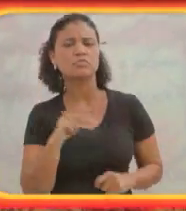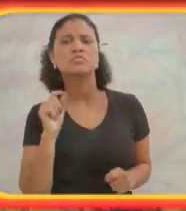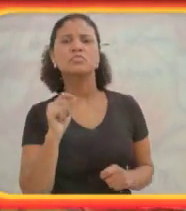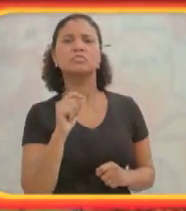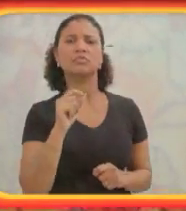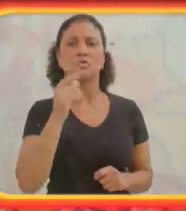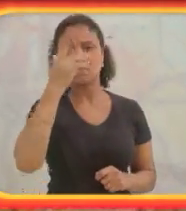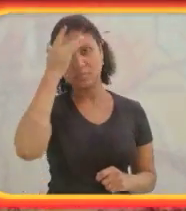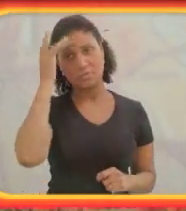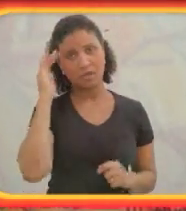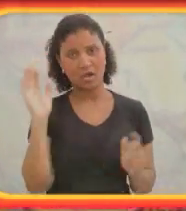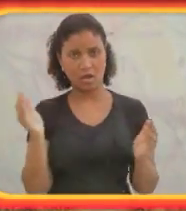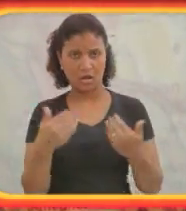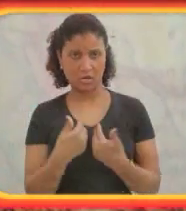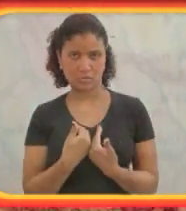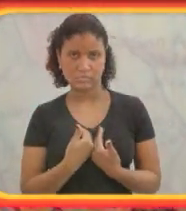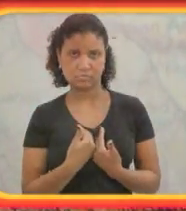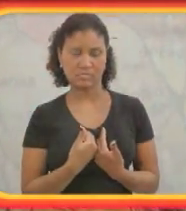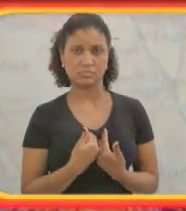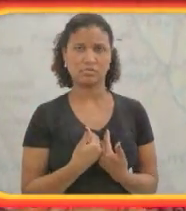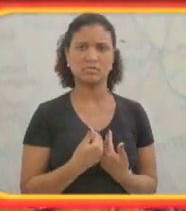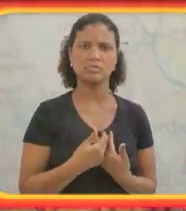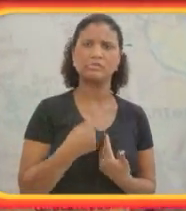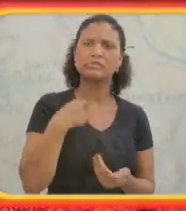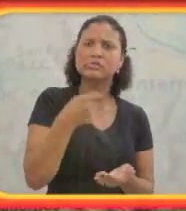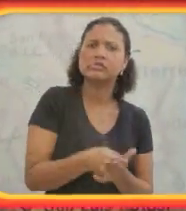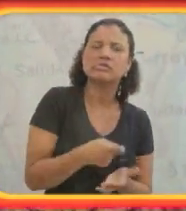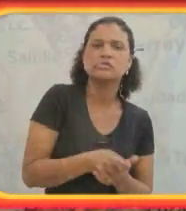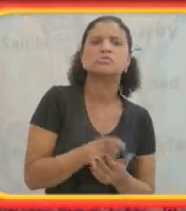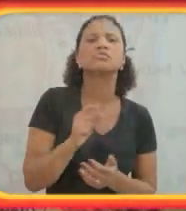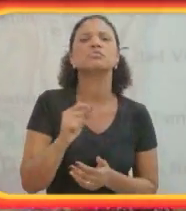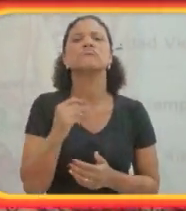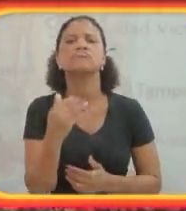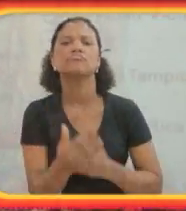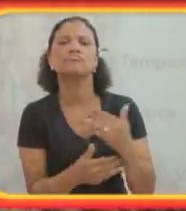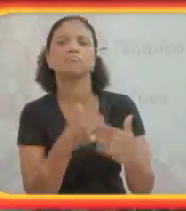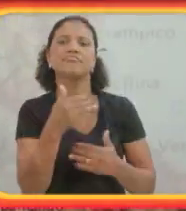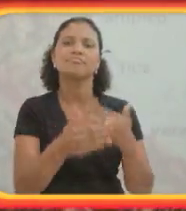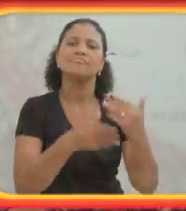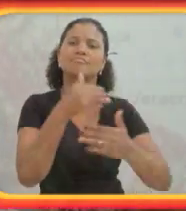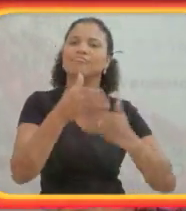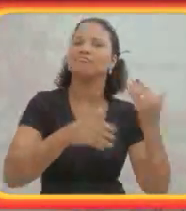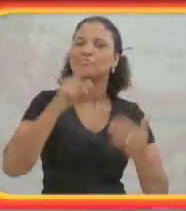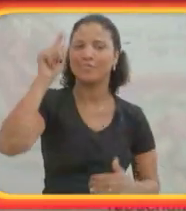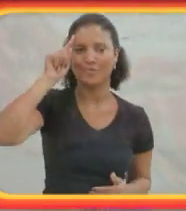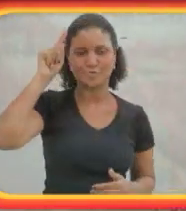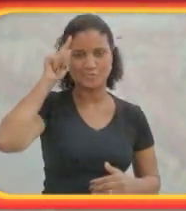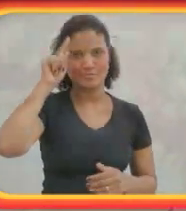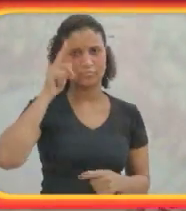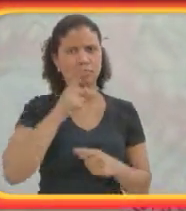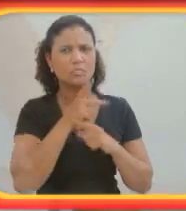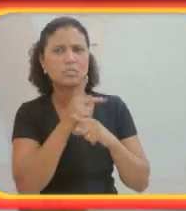procedimento todo dia, que procura ter uma rotina, faz isso possível? Tornar isso possível?